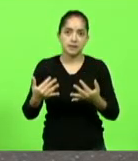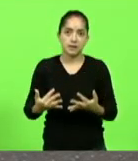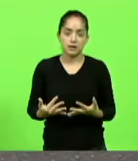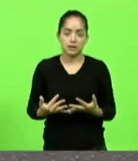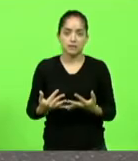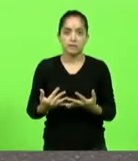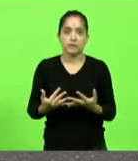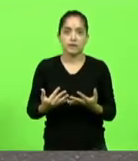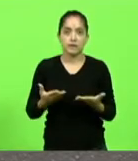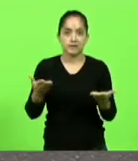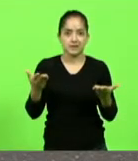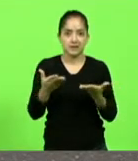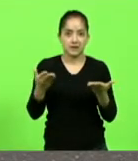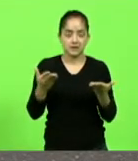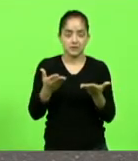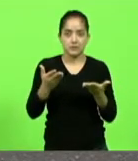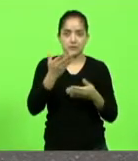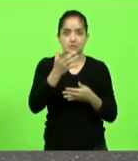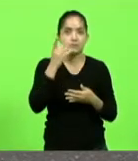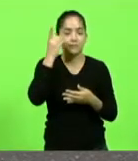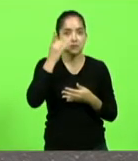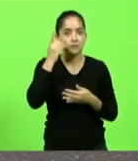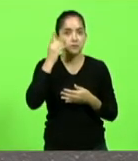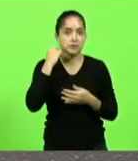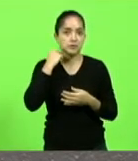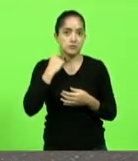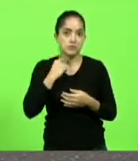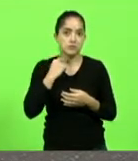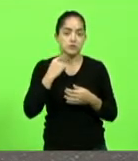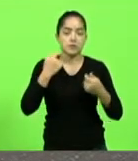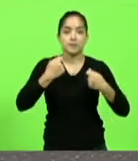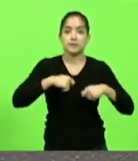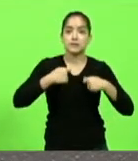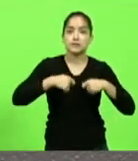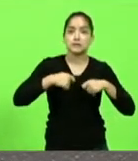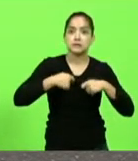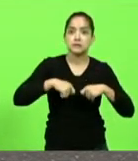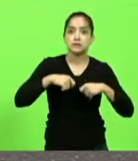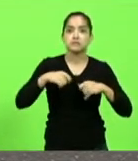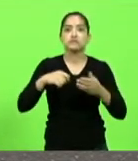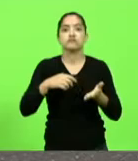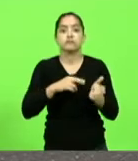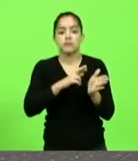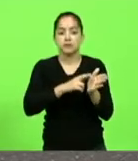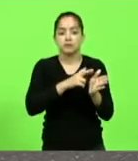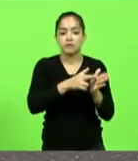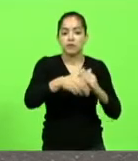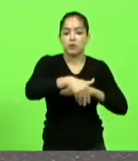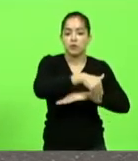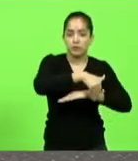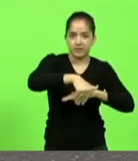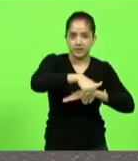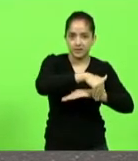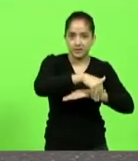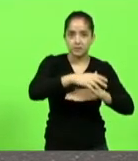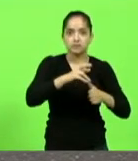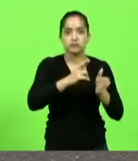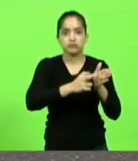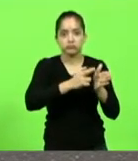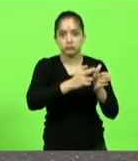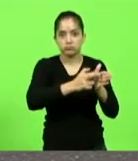agora há pouco deputado Silvio da necessidade de termos ferrovias e também